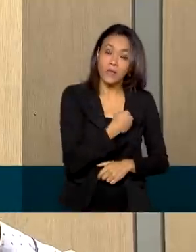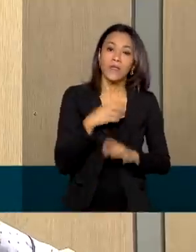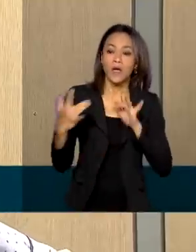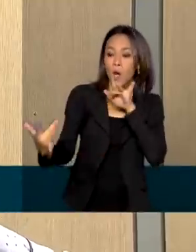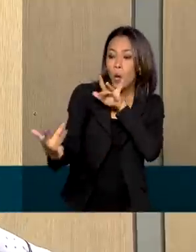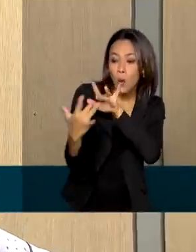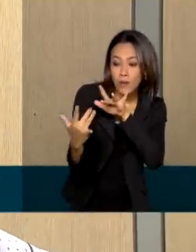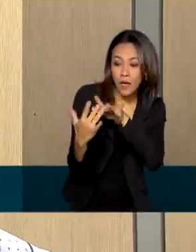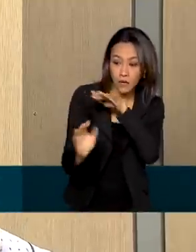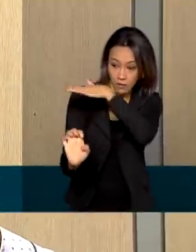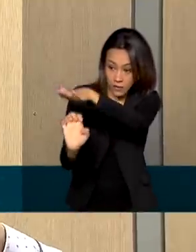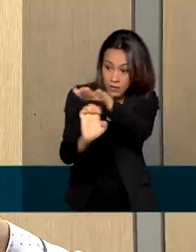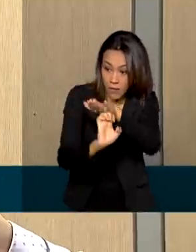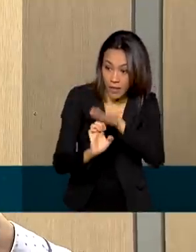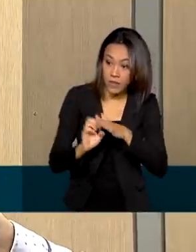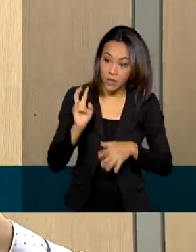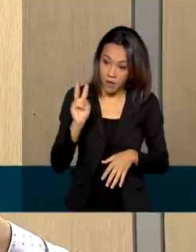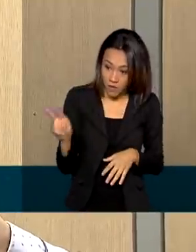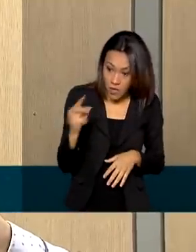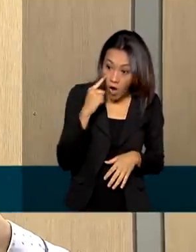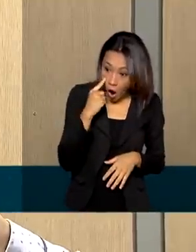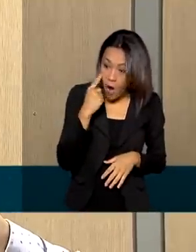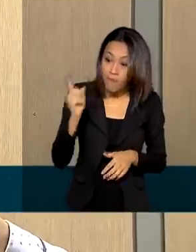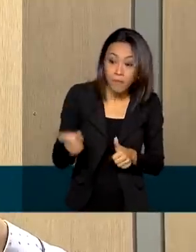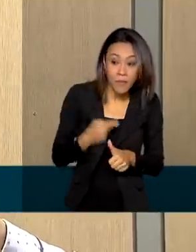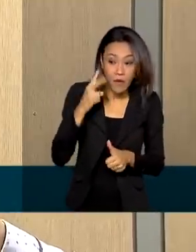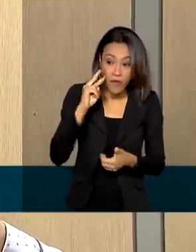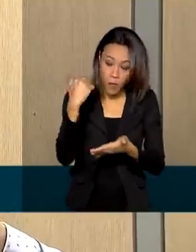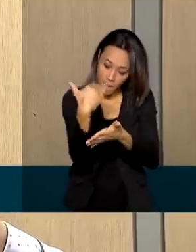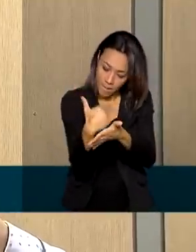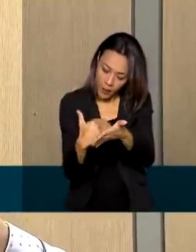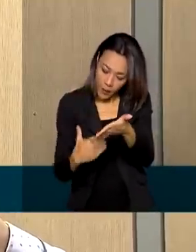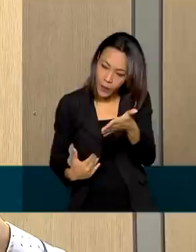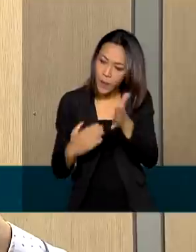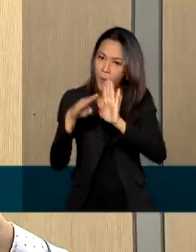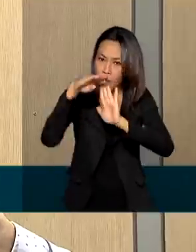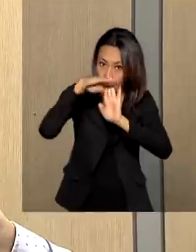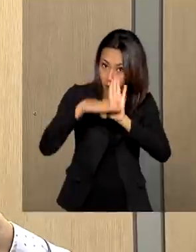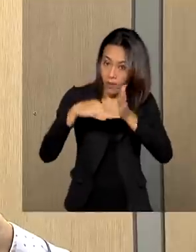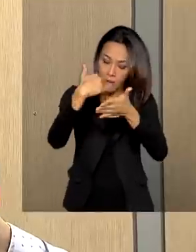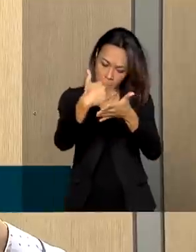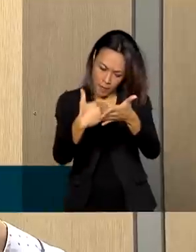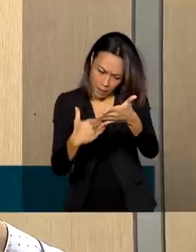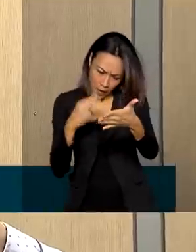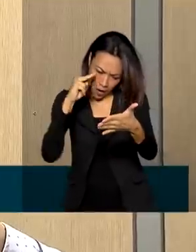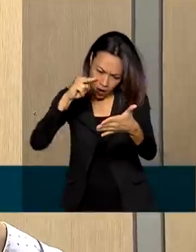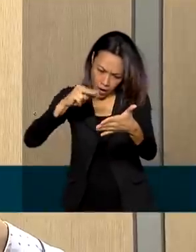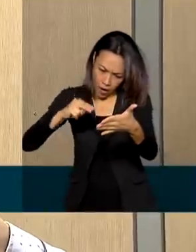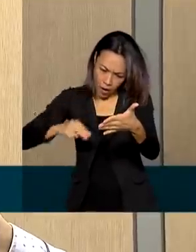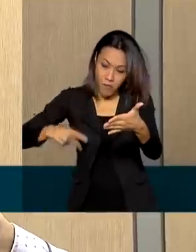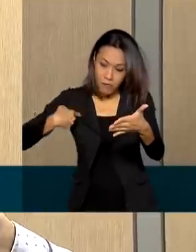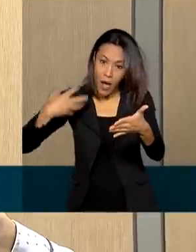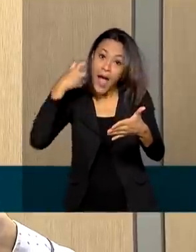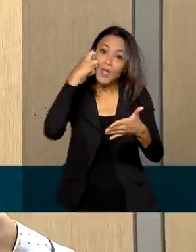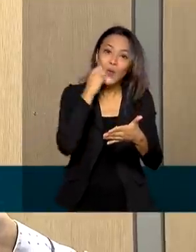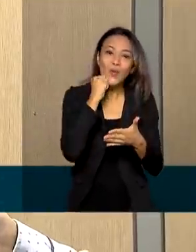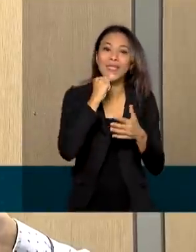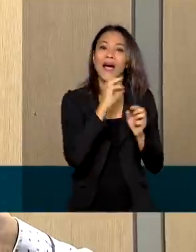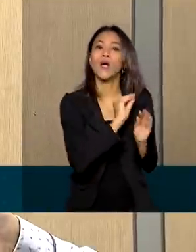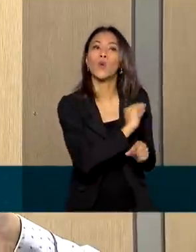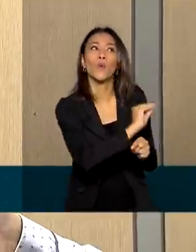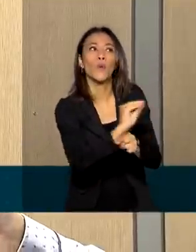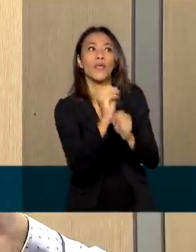empresas, sugerimos que elas analisem o programa, Adote um Parque, e algumas nos procuram voluntariamente, depois até de